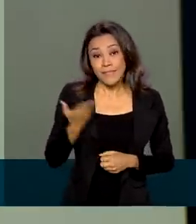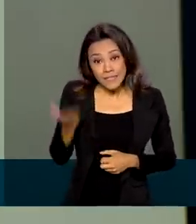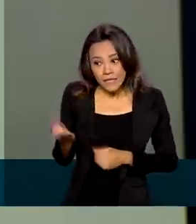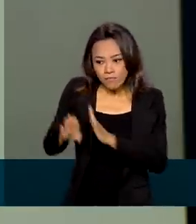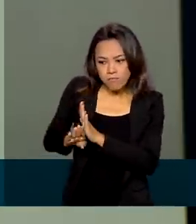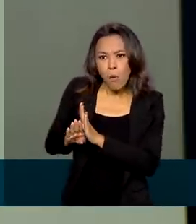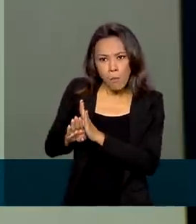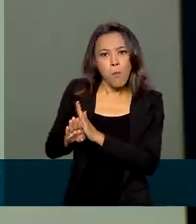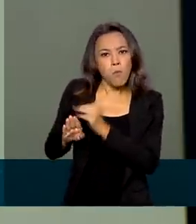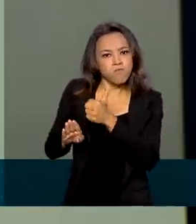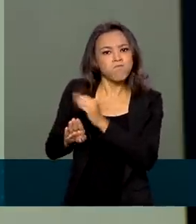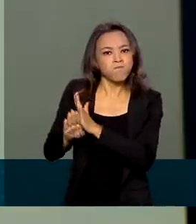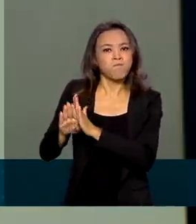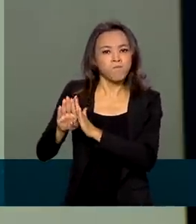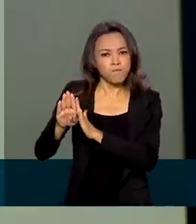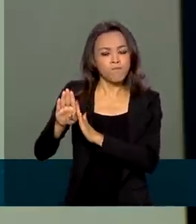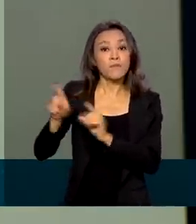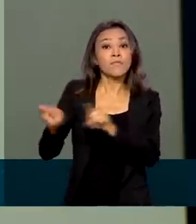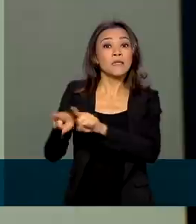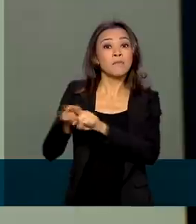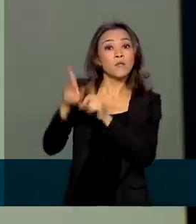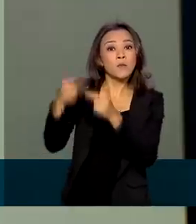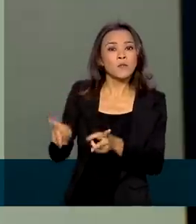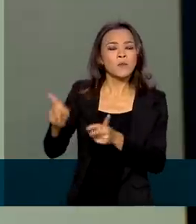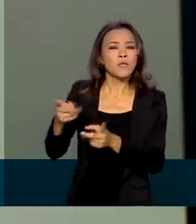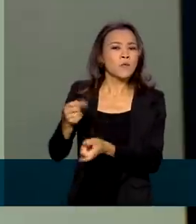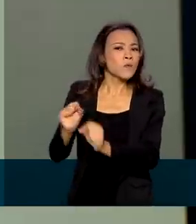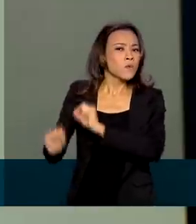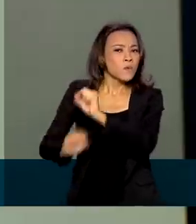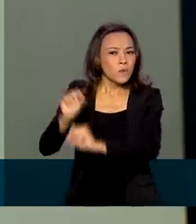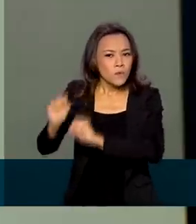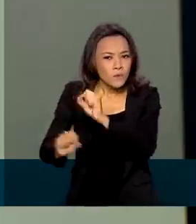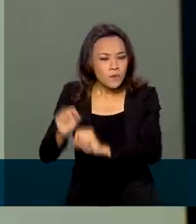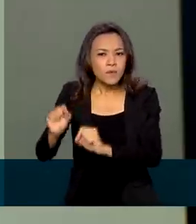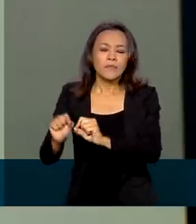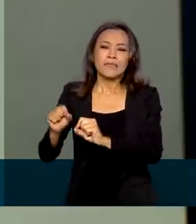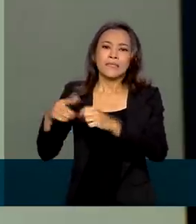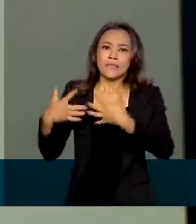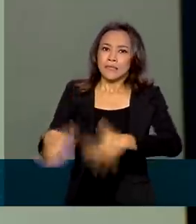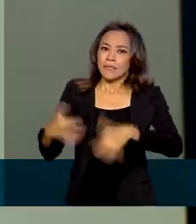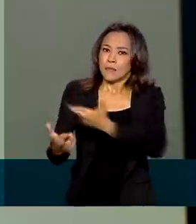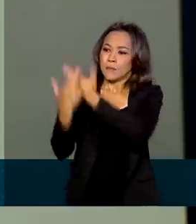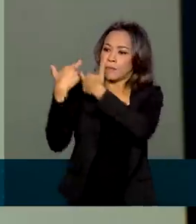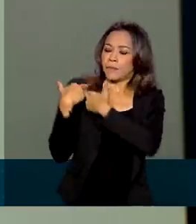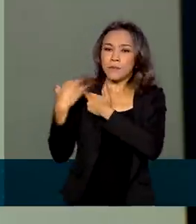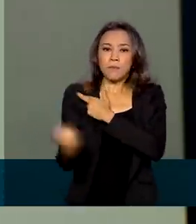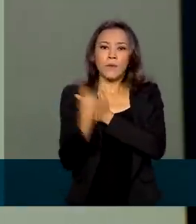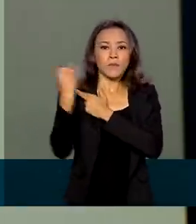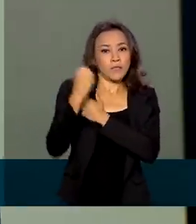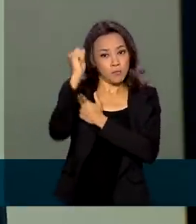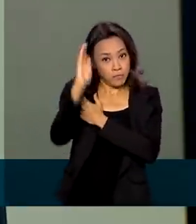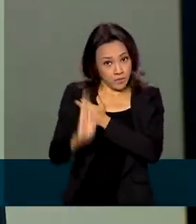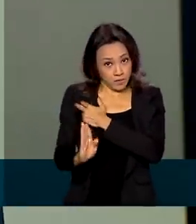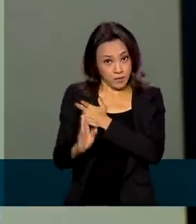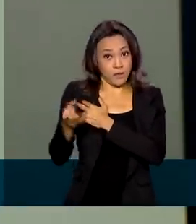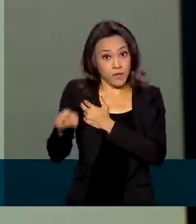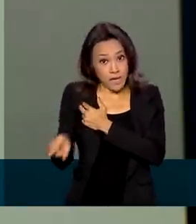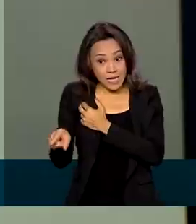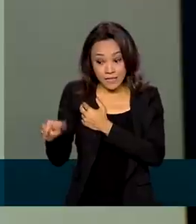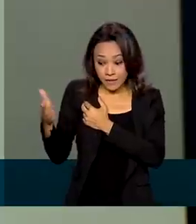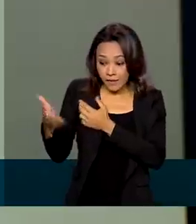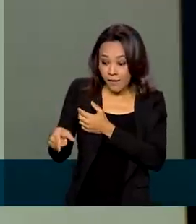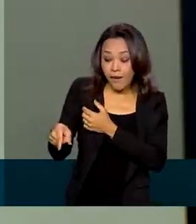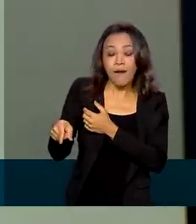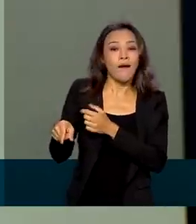crescimento, cabe destacar também o seu papel fundamental na atração de divisas para o país, uma vez que esse setor é largamente